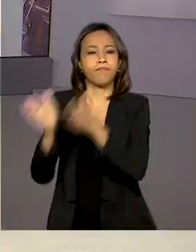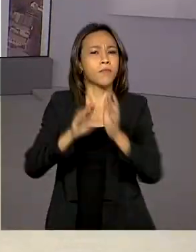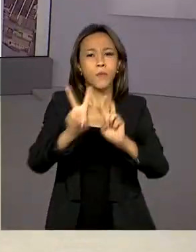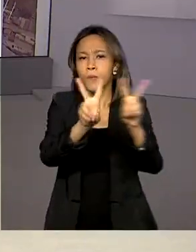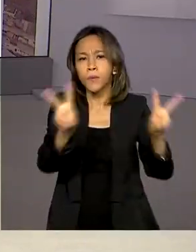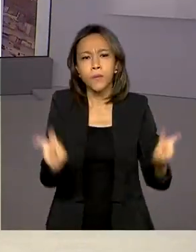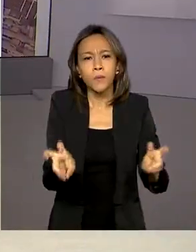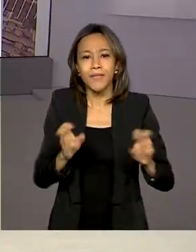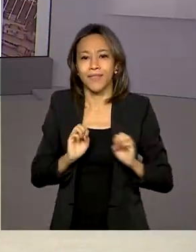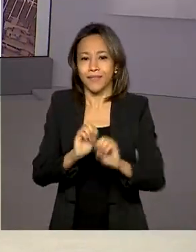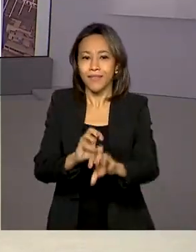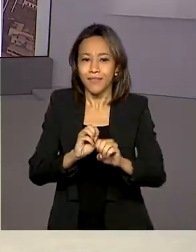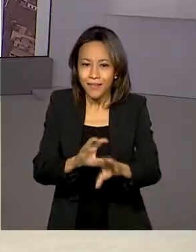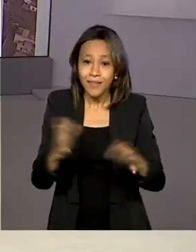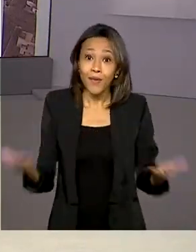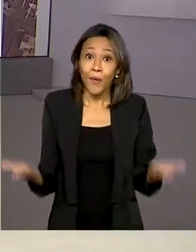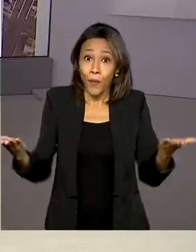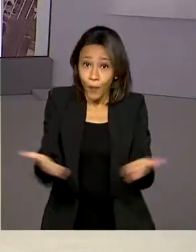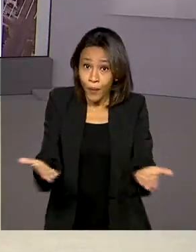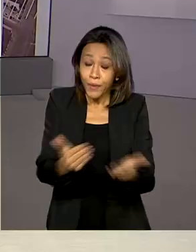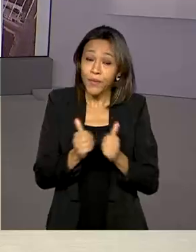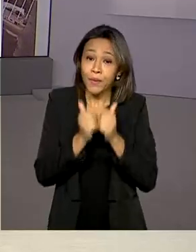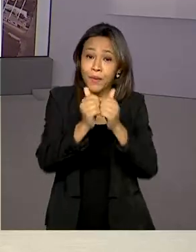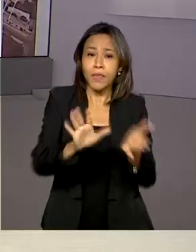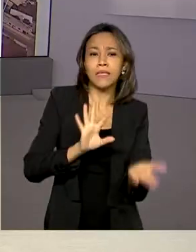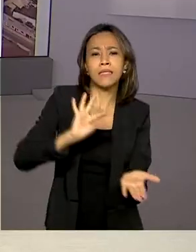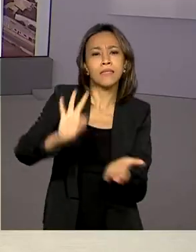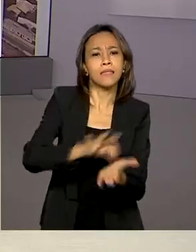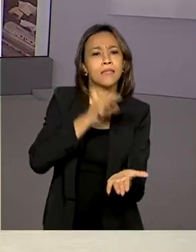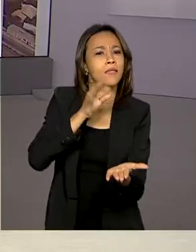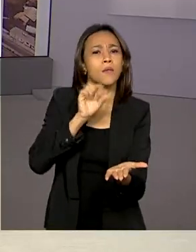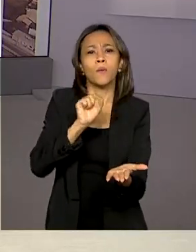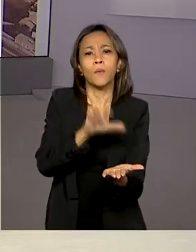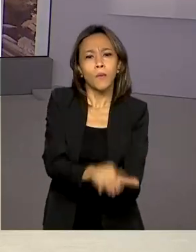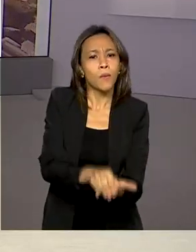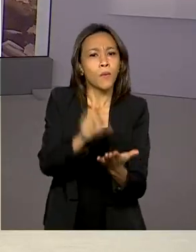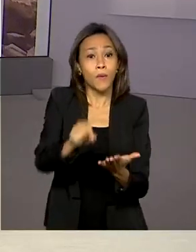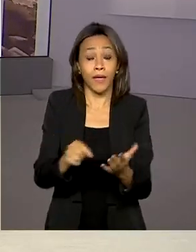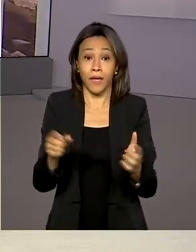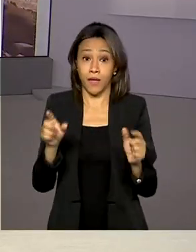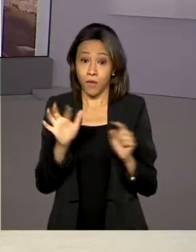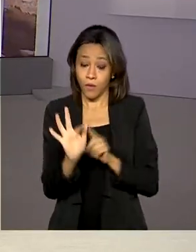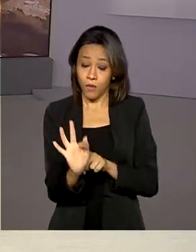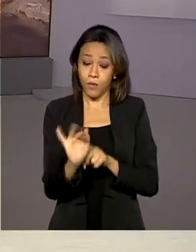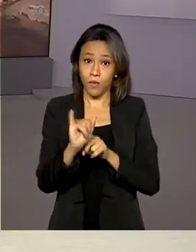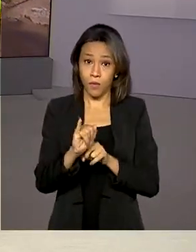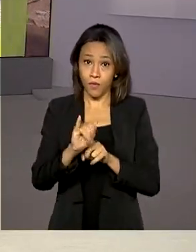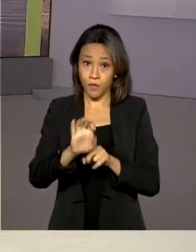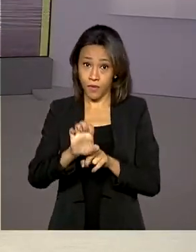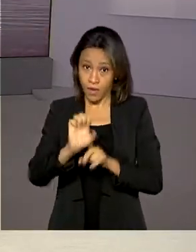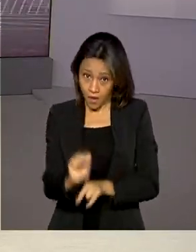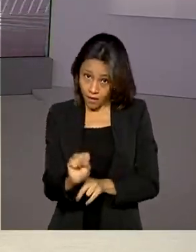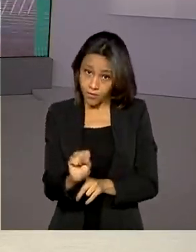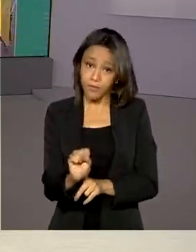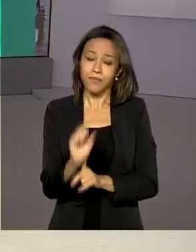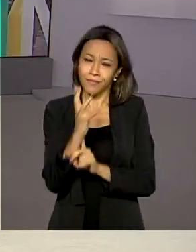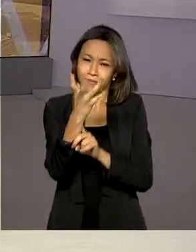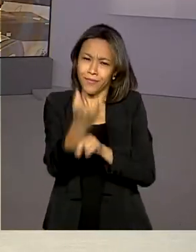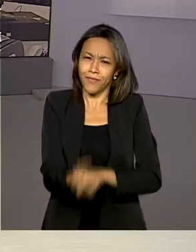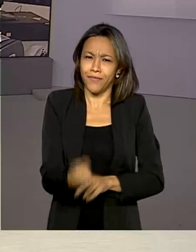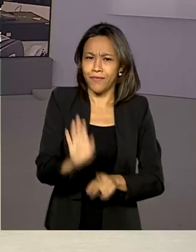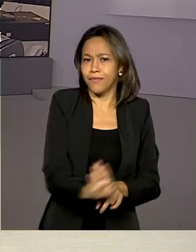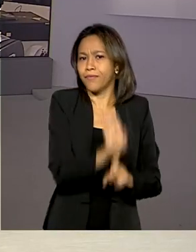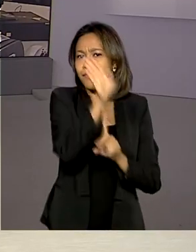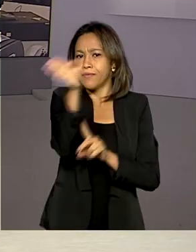educação. Começam hoje as inscrições para vagas remanescentes do FIES, o Fundo de Financiamento Estudantil. Vamos ao Rio de